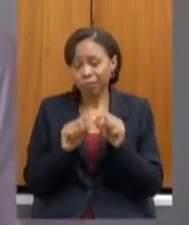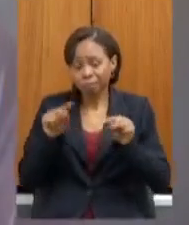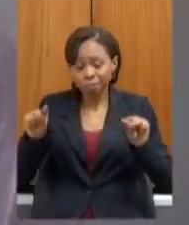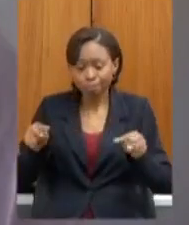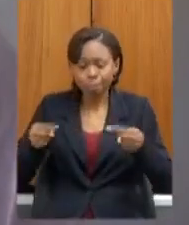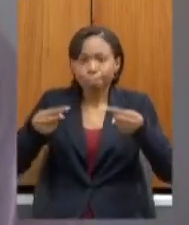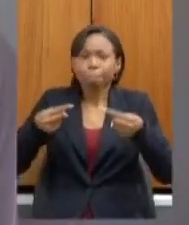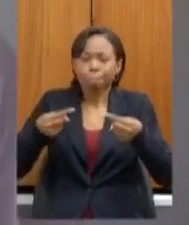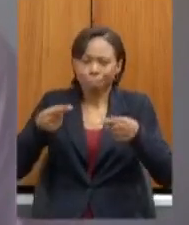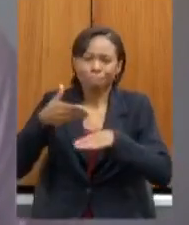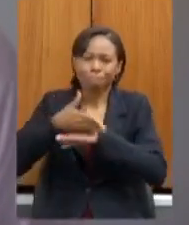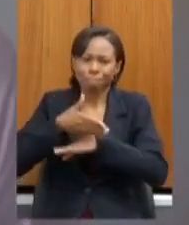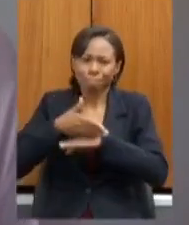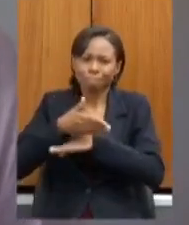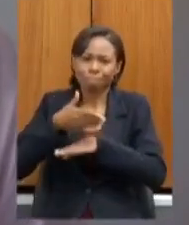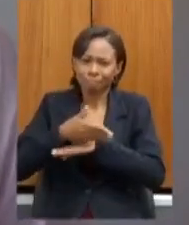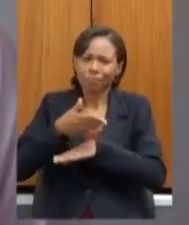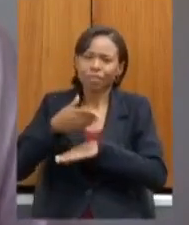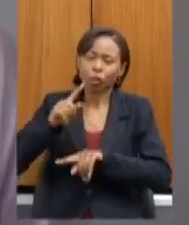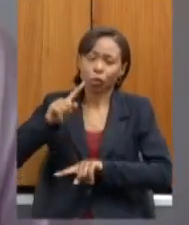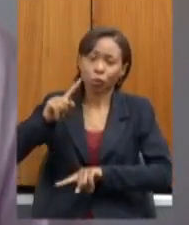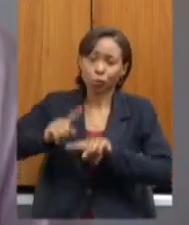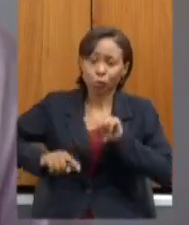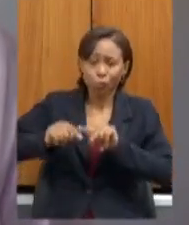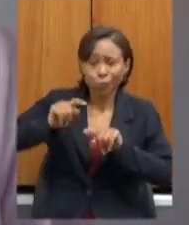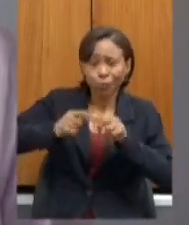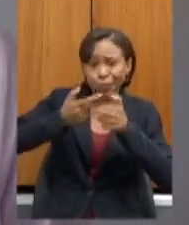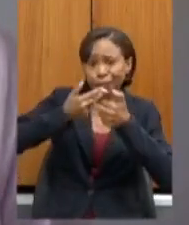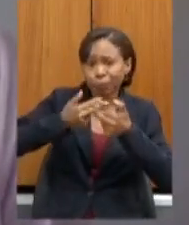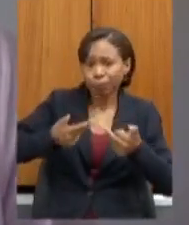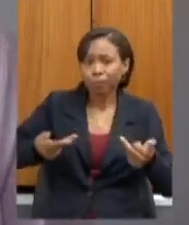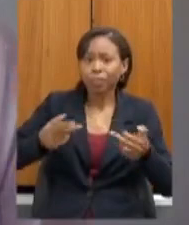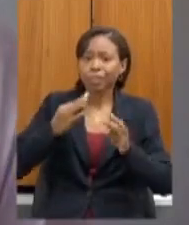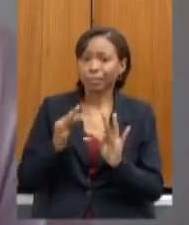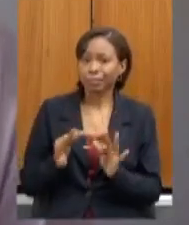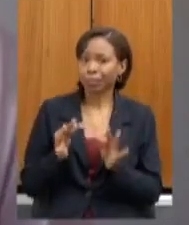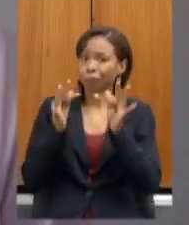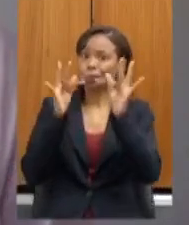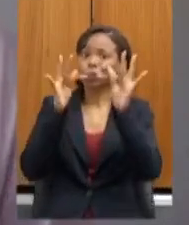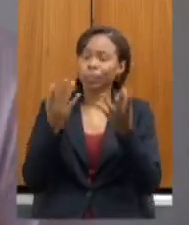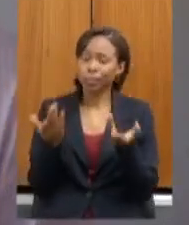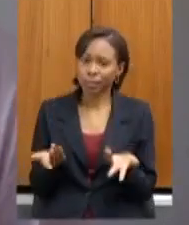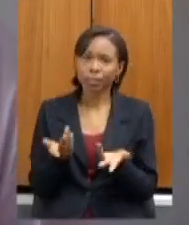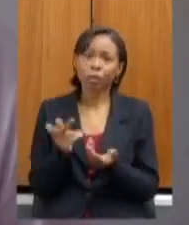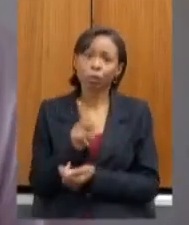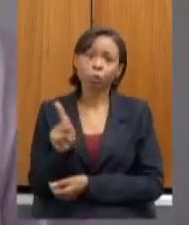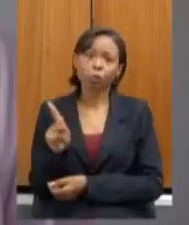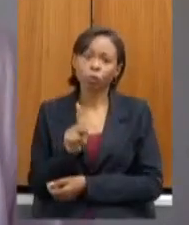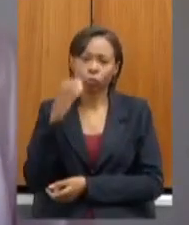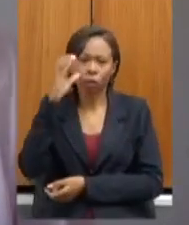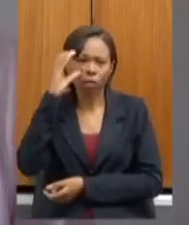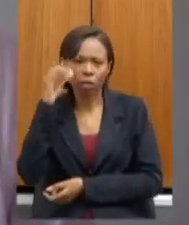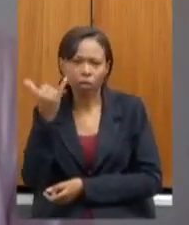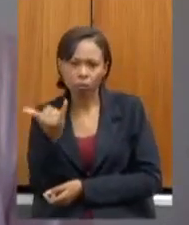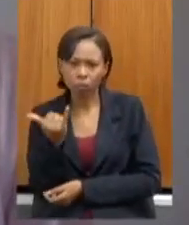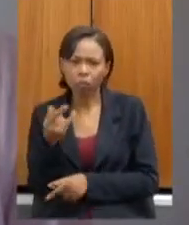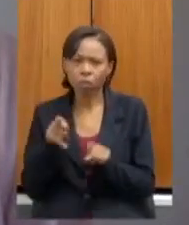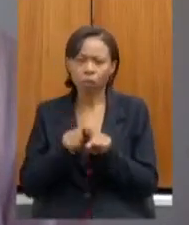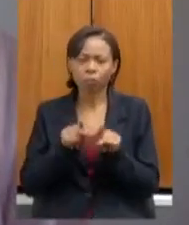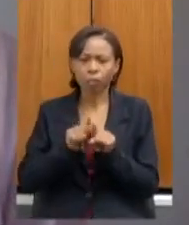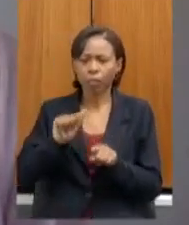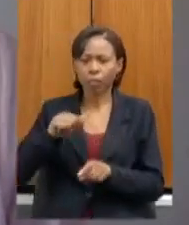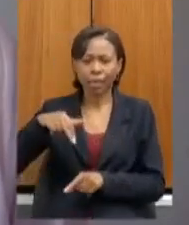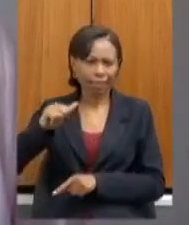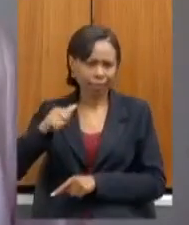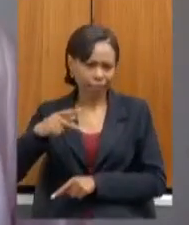acesso às ferramentas tecnológicas o próprio professor Clayton enfim a deputada Ana Paula